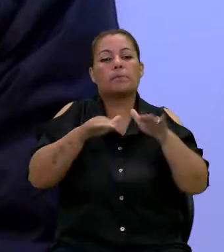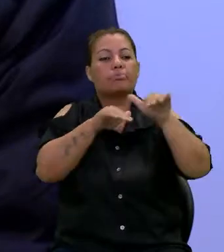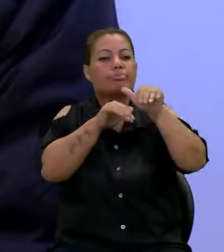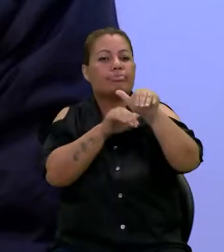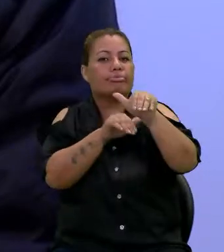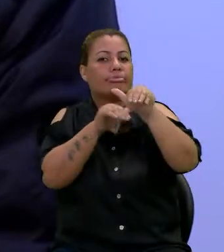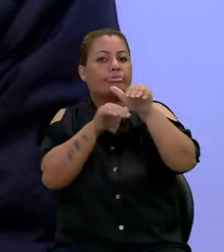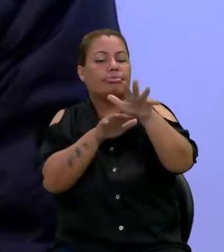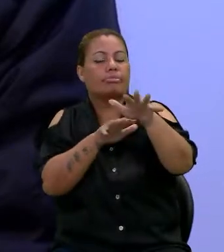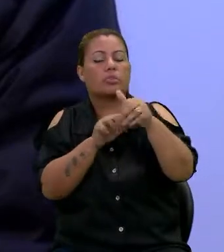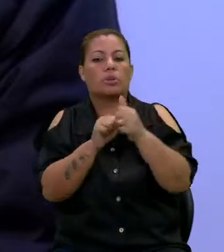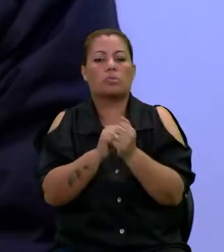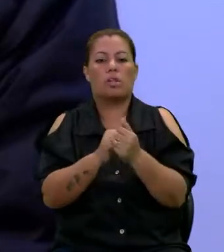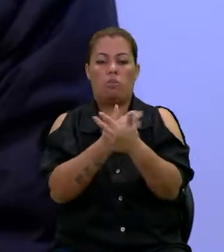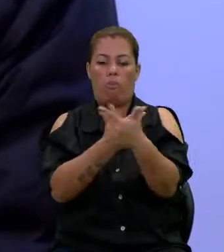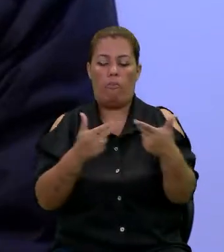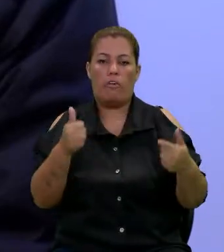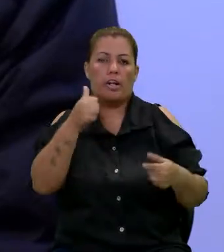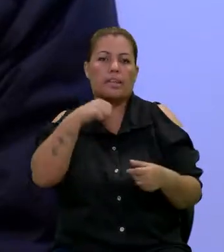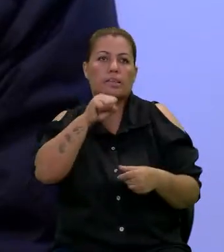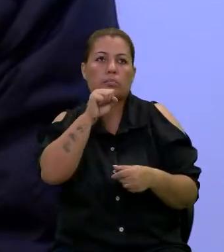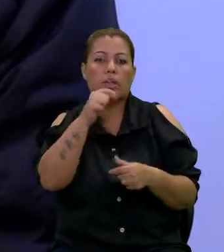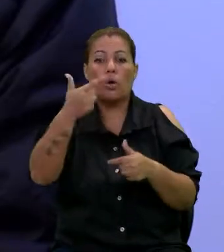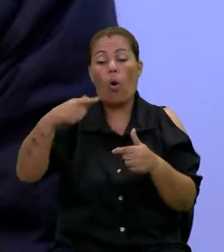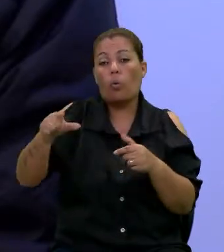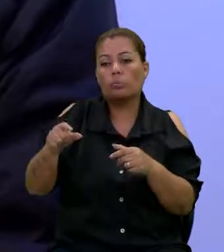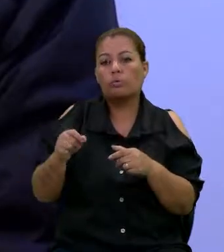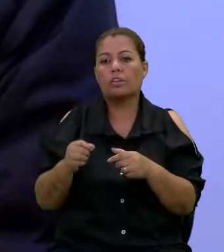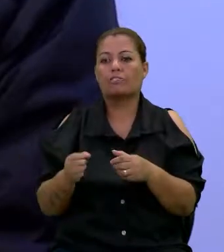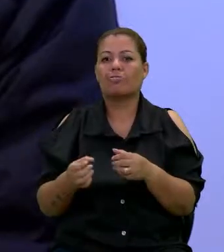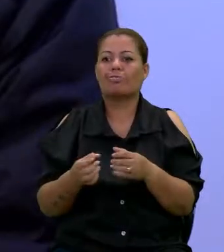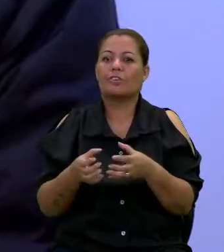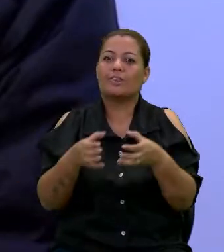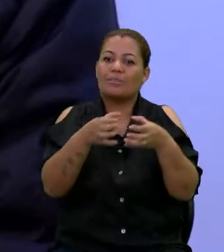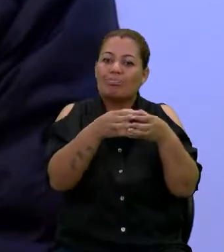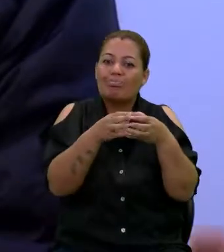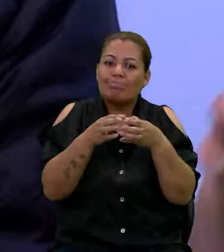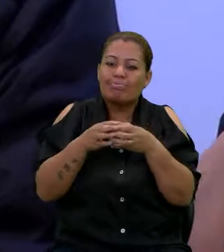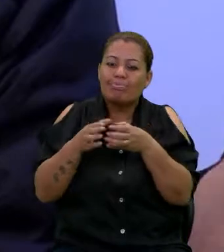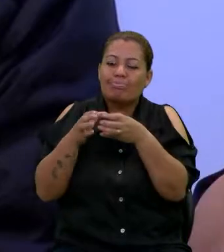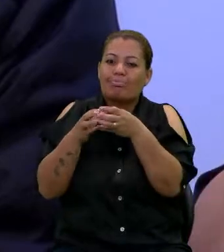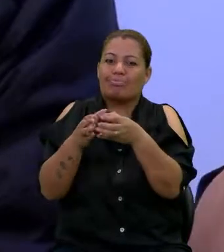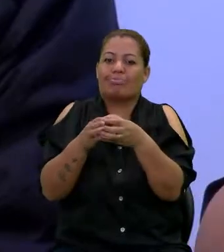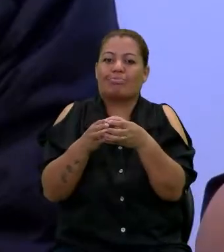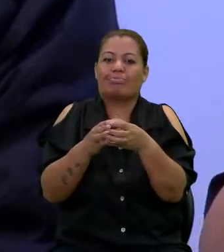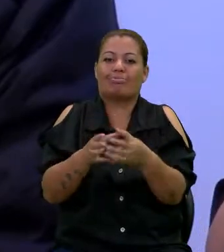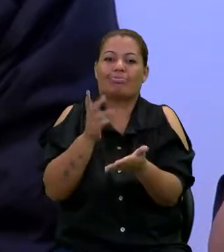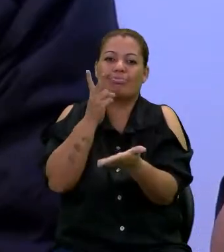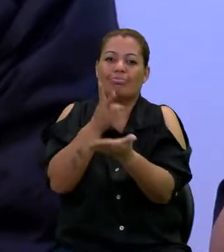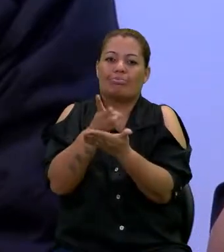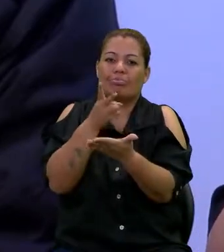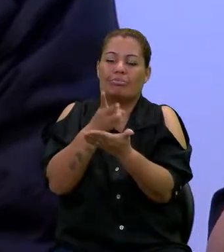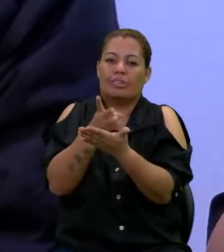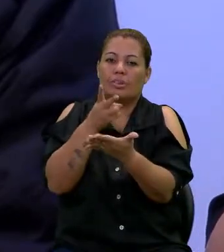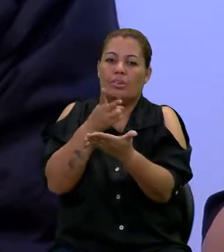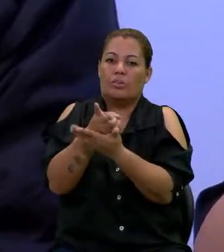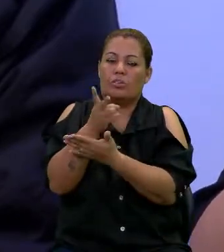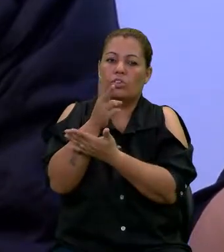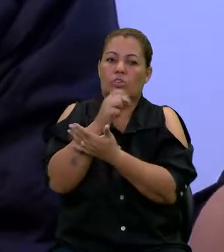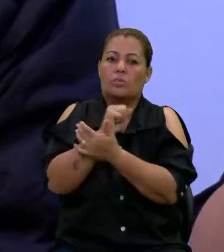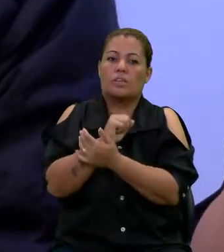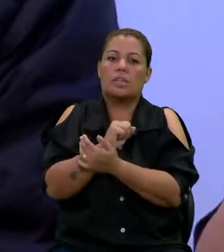com várias mães, outras foram se agregando. E ela continua, sim, com esse movimento.